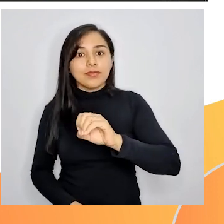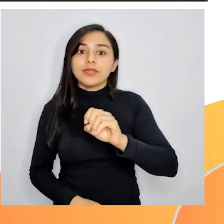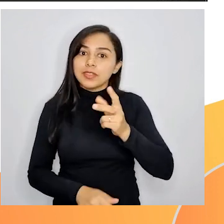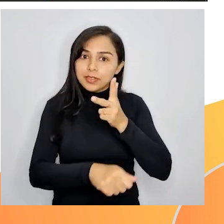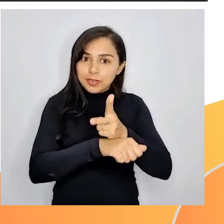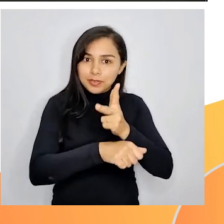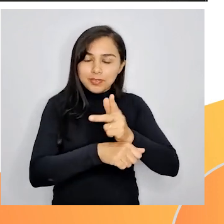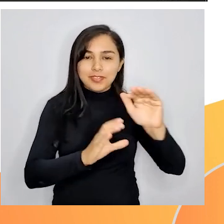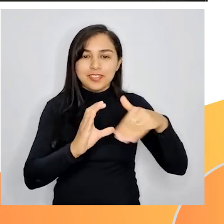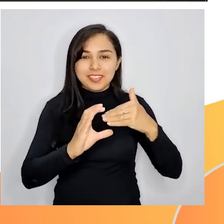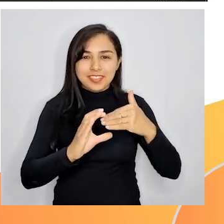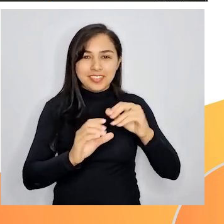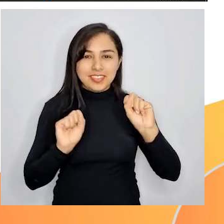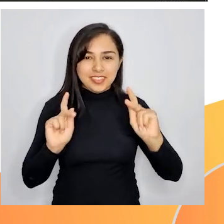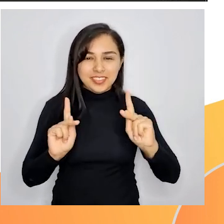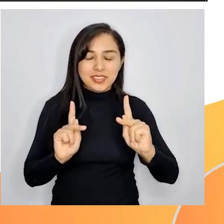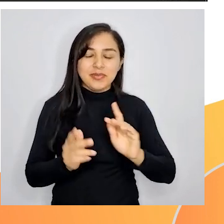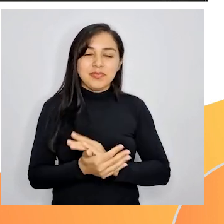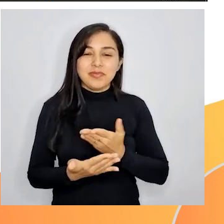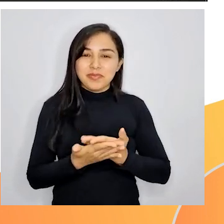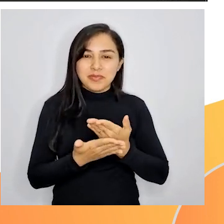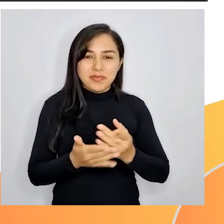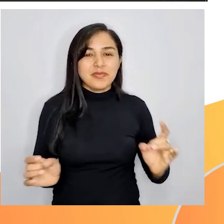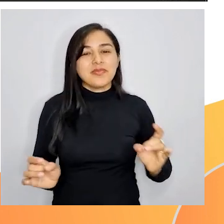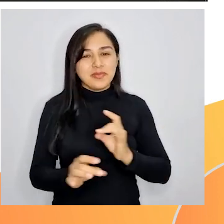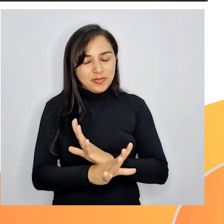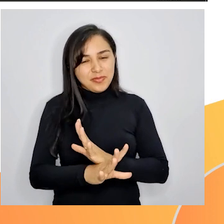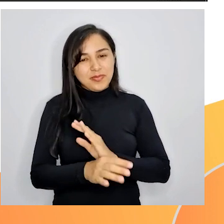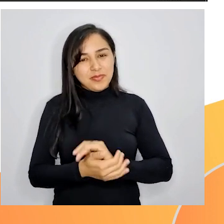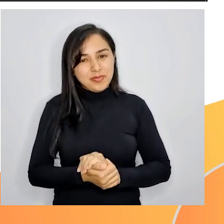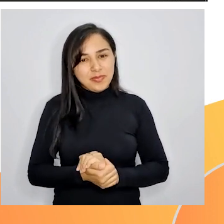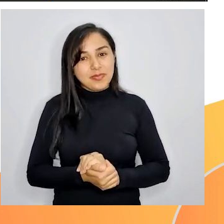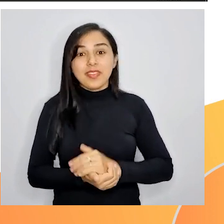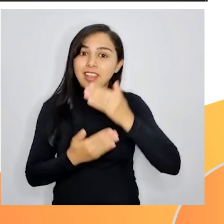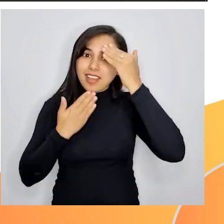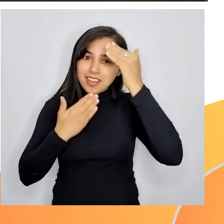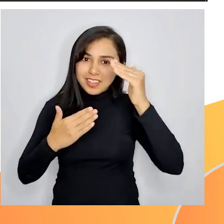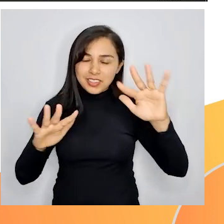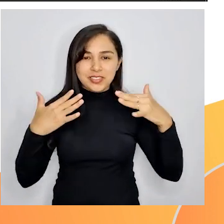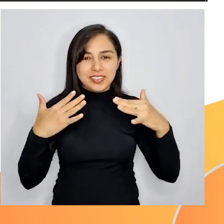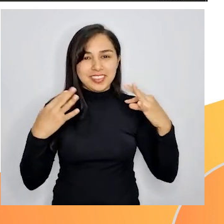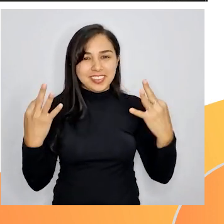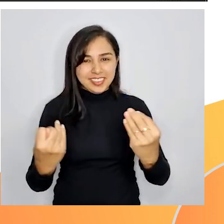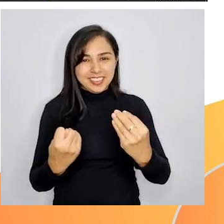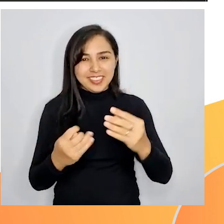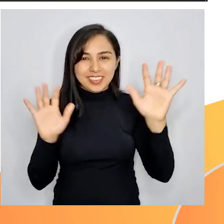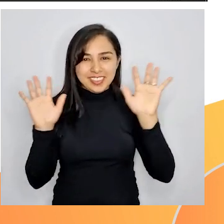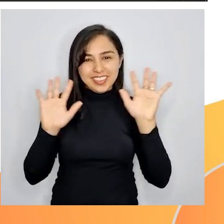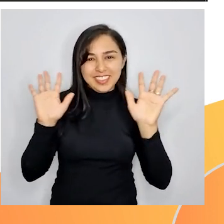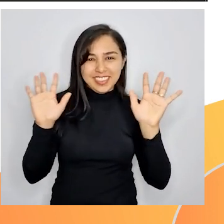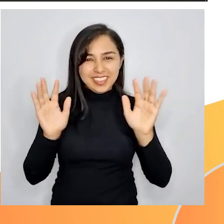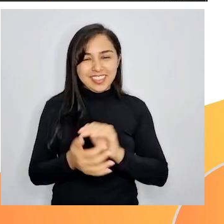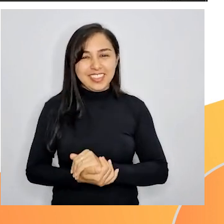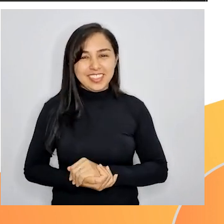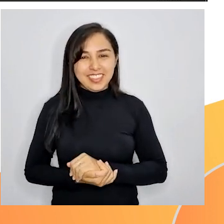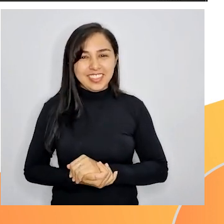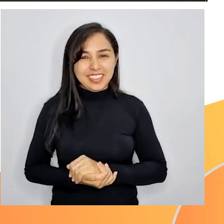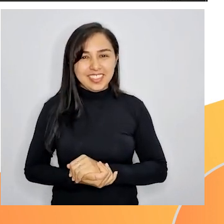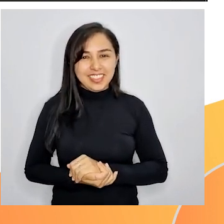e nos envie. Vamos finalizar aqui a nossa aula de hoje. Agradeço a atenção de vocês. Tchau e um abraço.